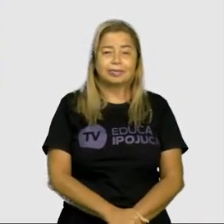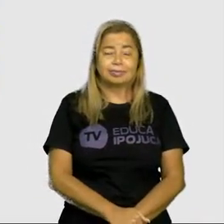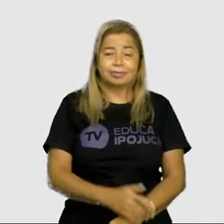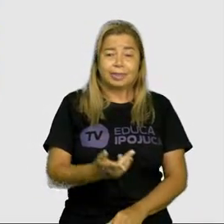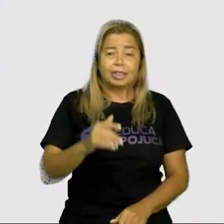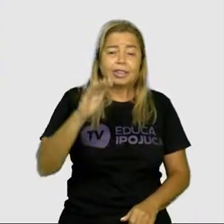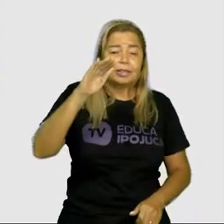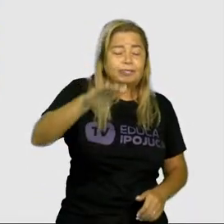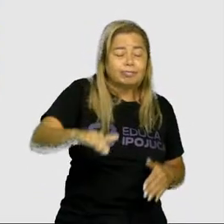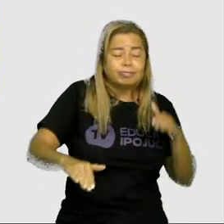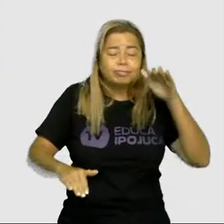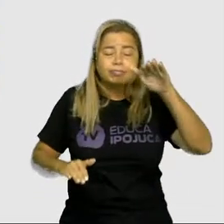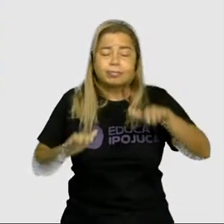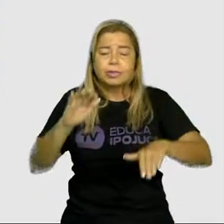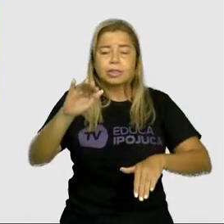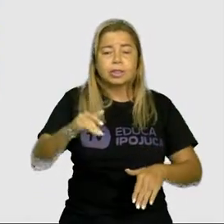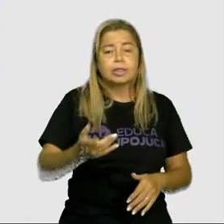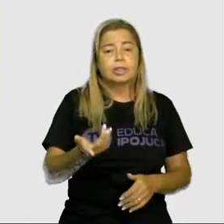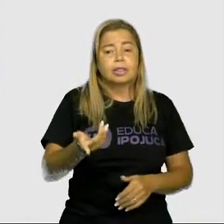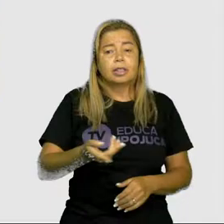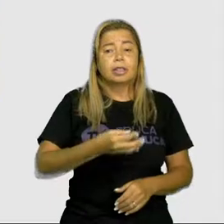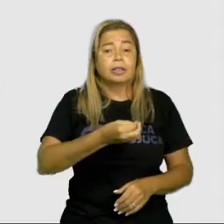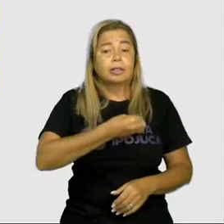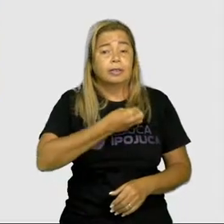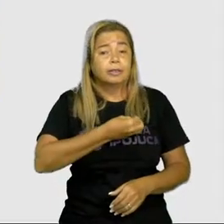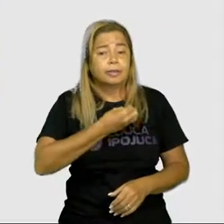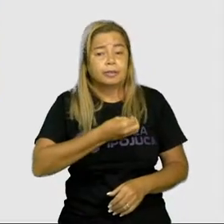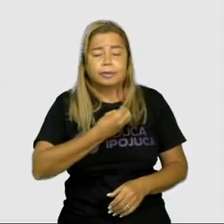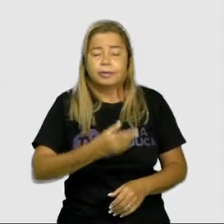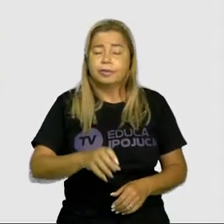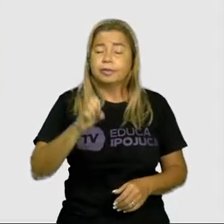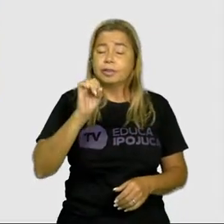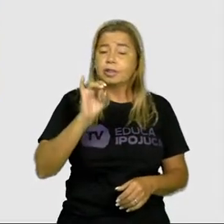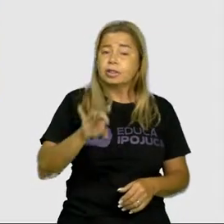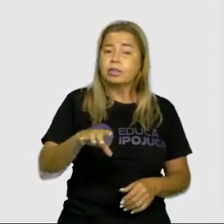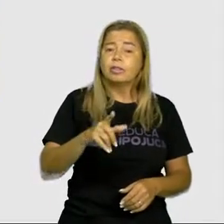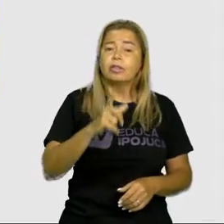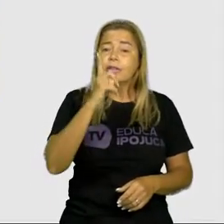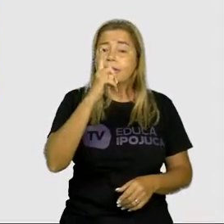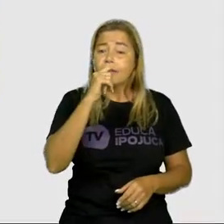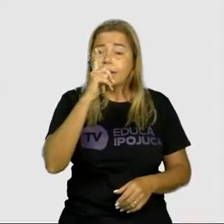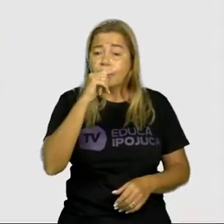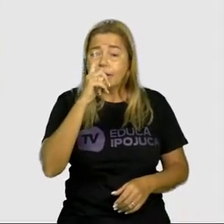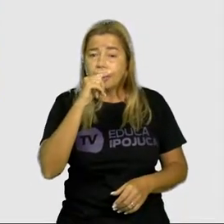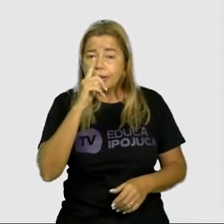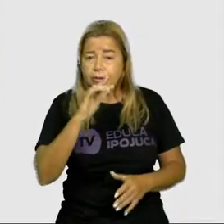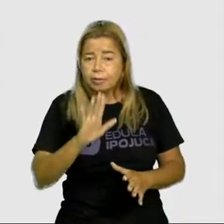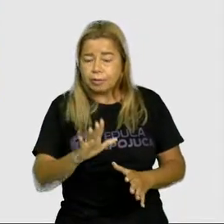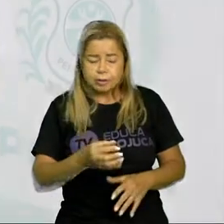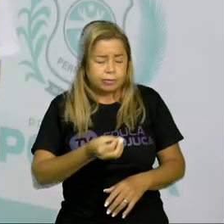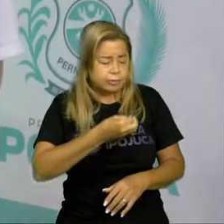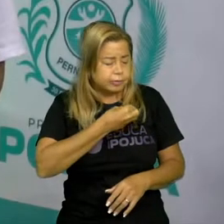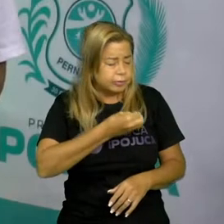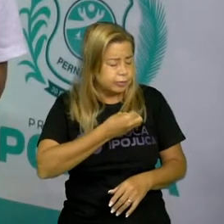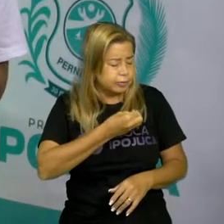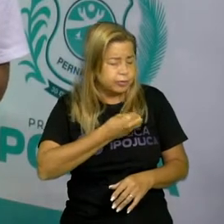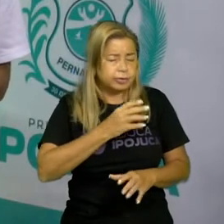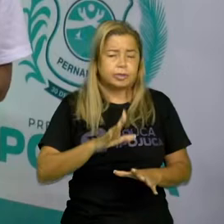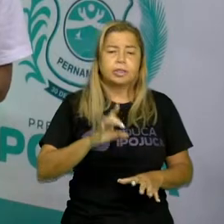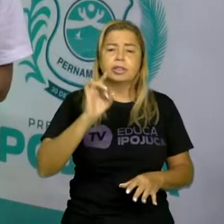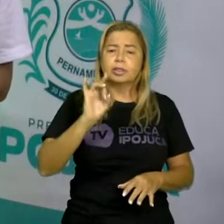se ele for para a terra, ele não vai dar em nada, ele vai morrer. Porque a vida dele tem que ser só